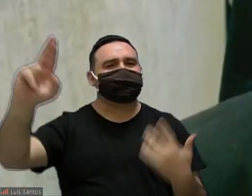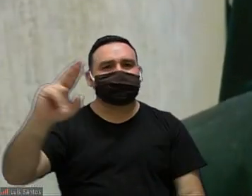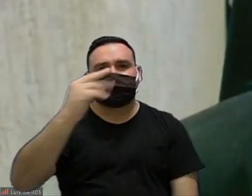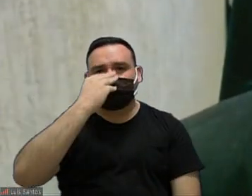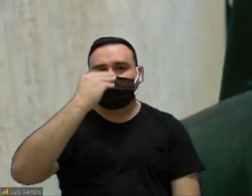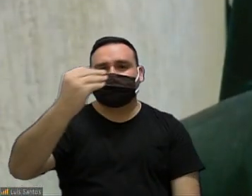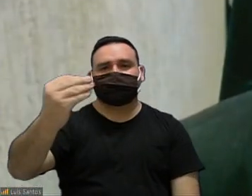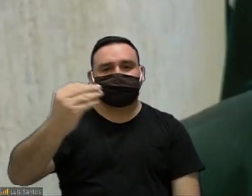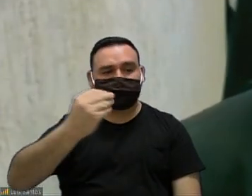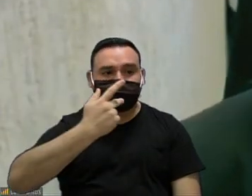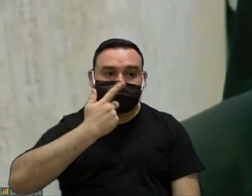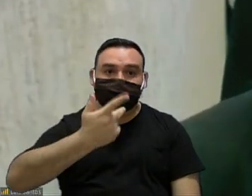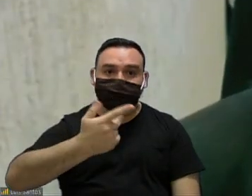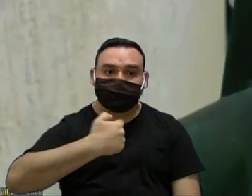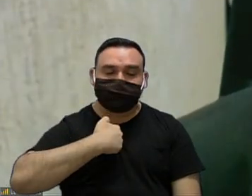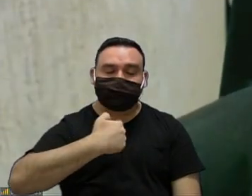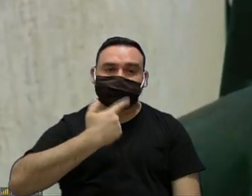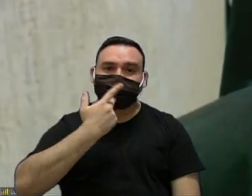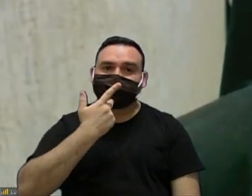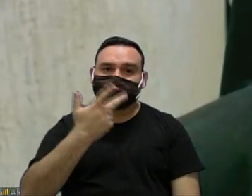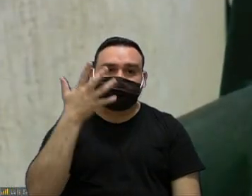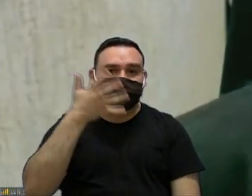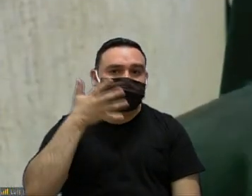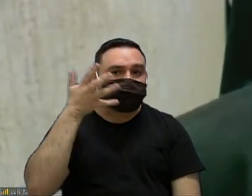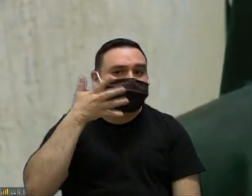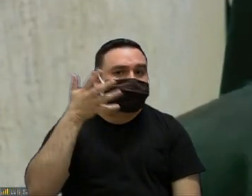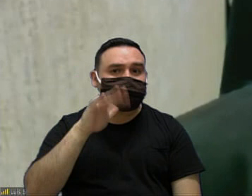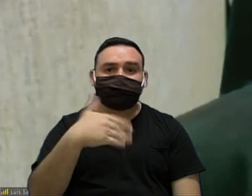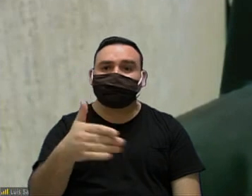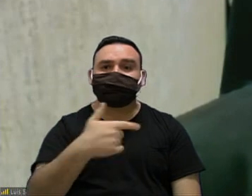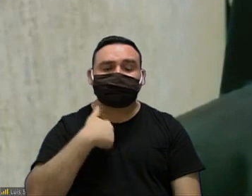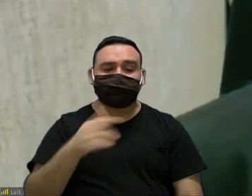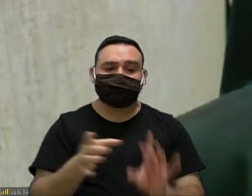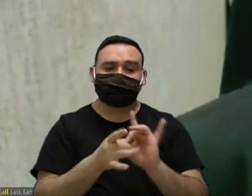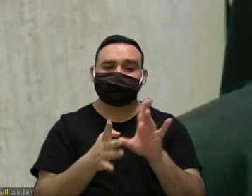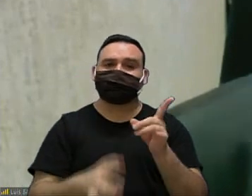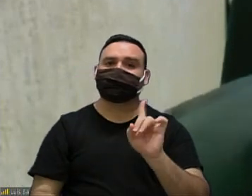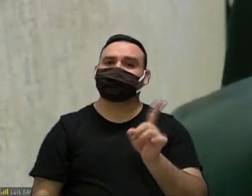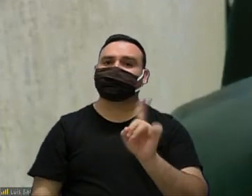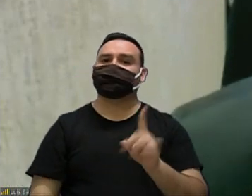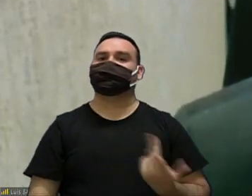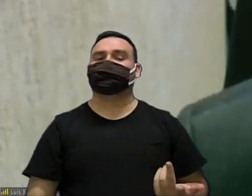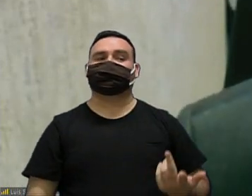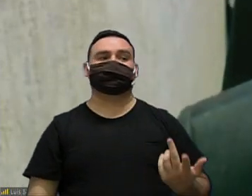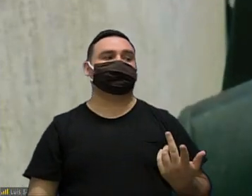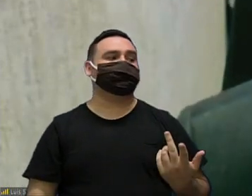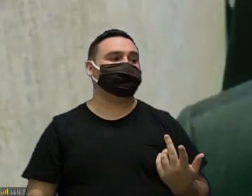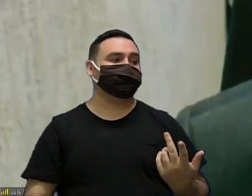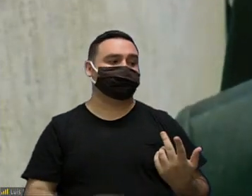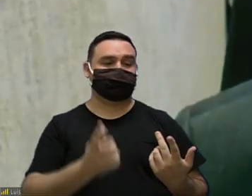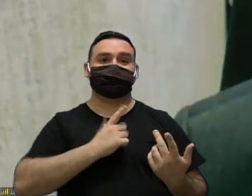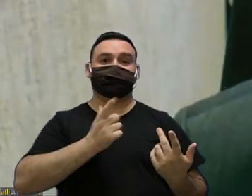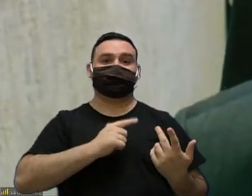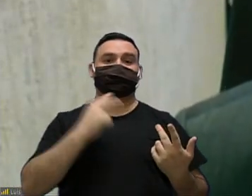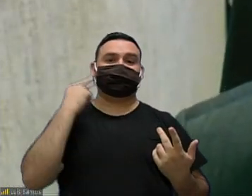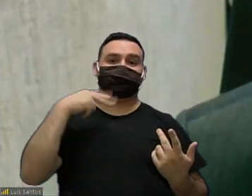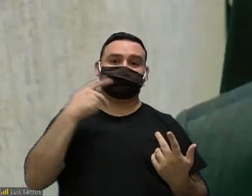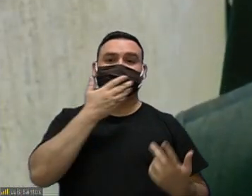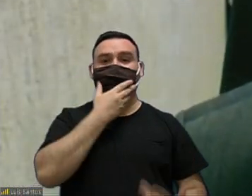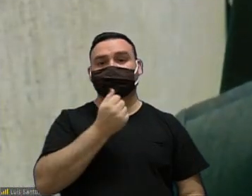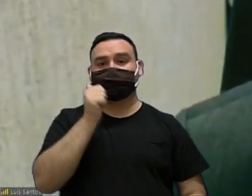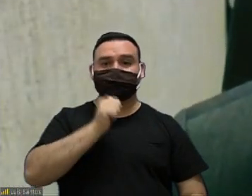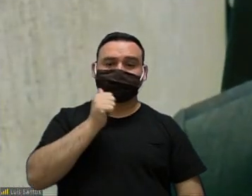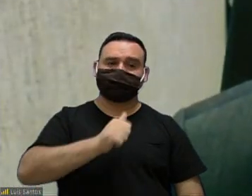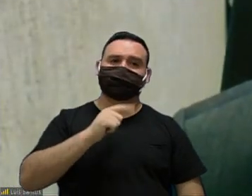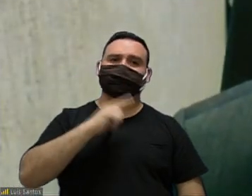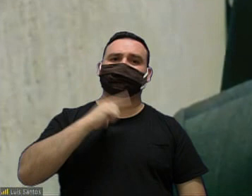facultou a parte mas depois não abriu o microfone e tivemos vereadores vereadoras